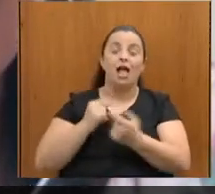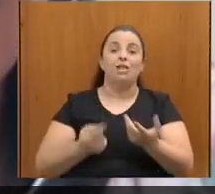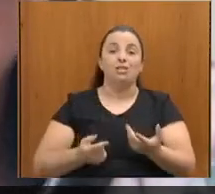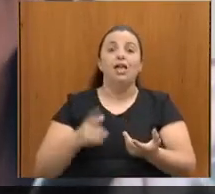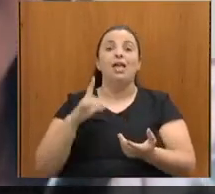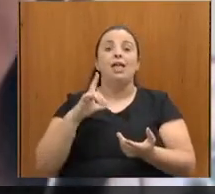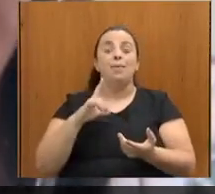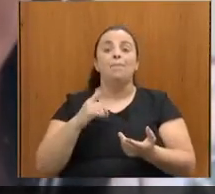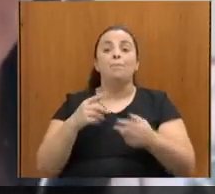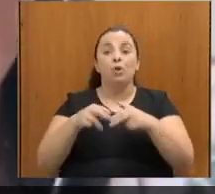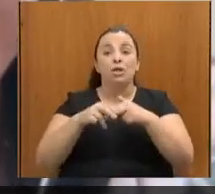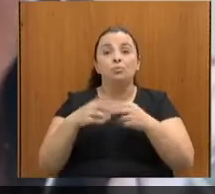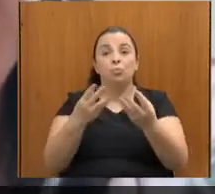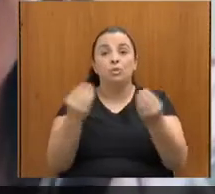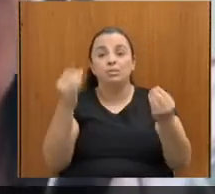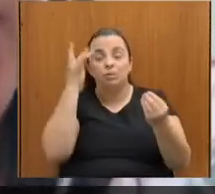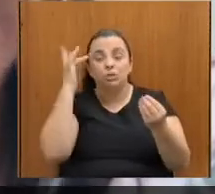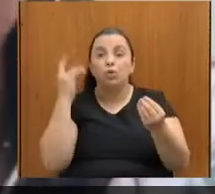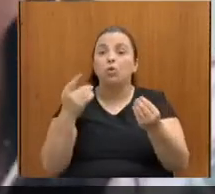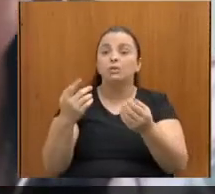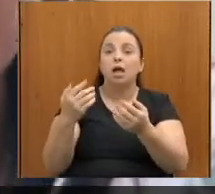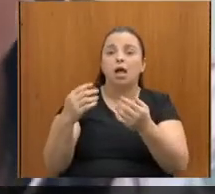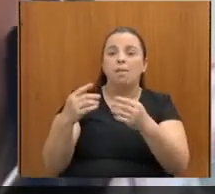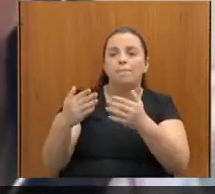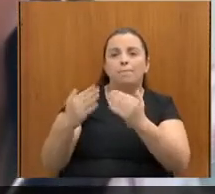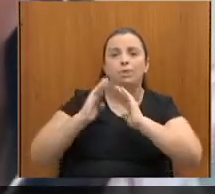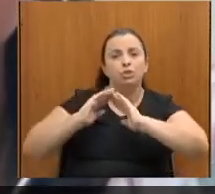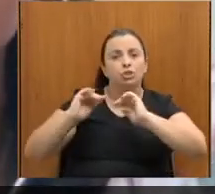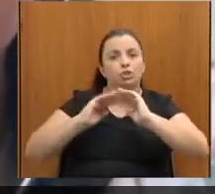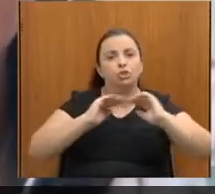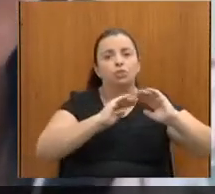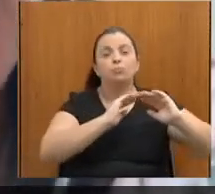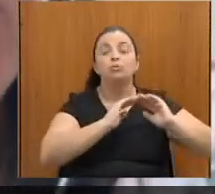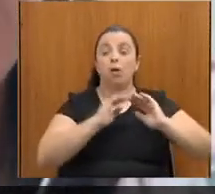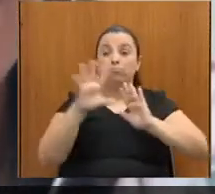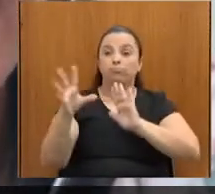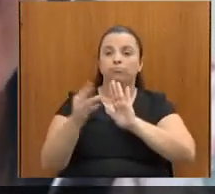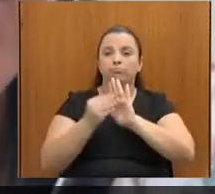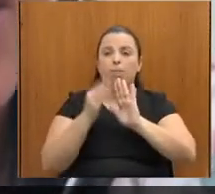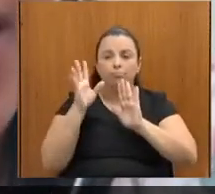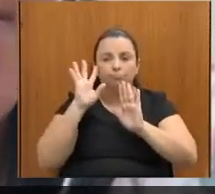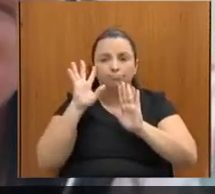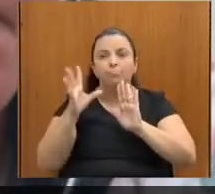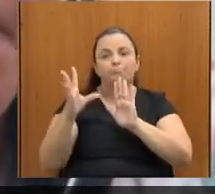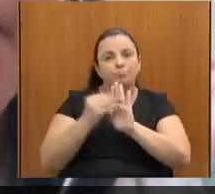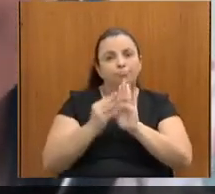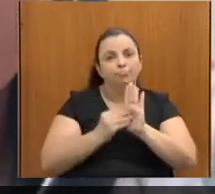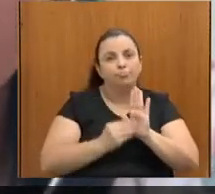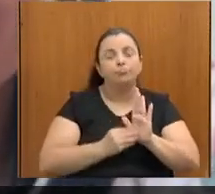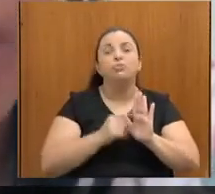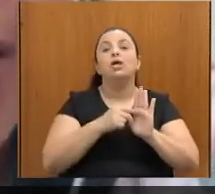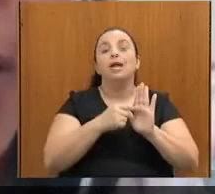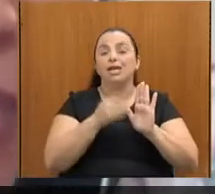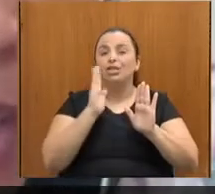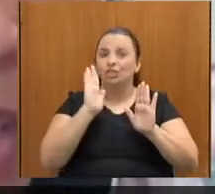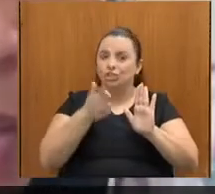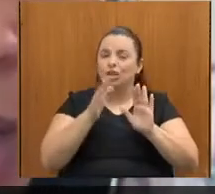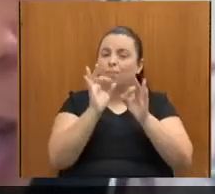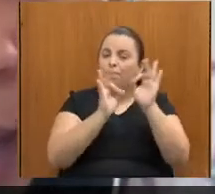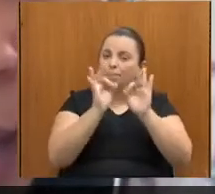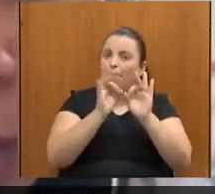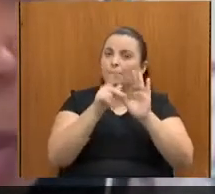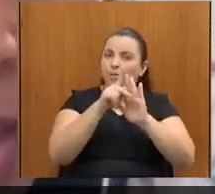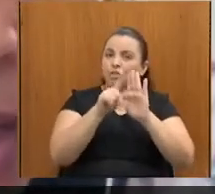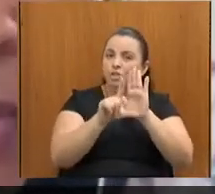convivem com a realidade de pessoas com deficiência, com doenças raras. A gente conseguiu aprovar essa lei e já está vigorando